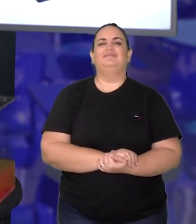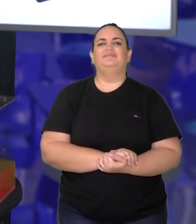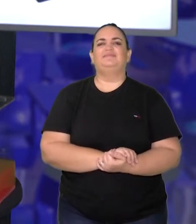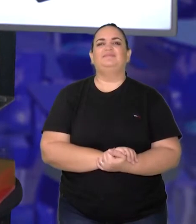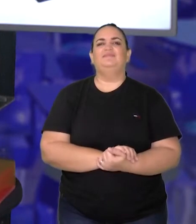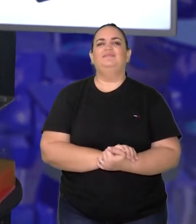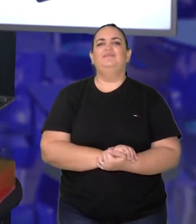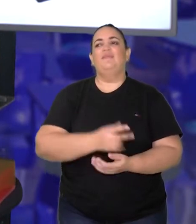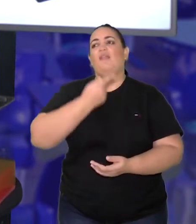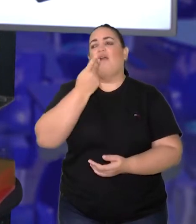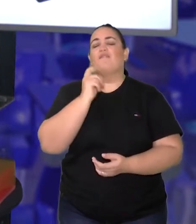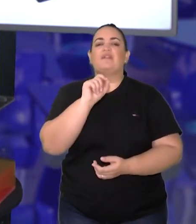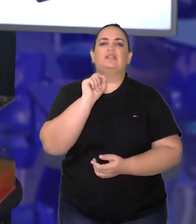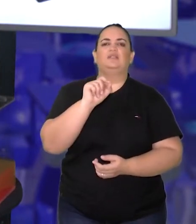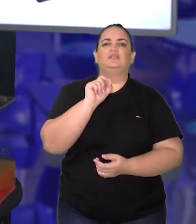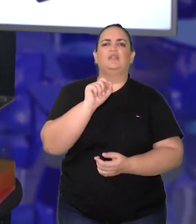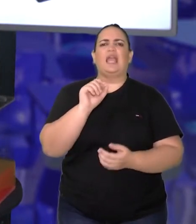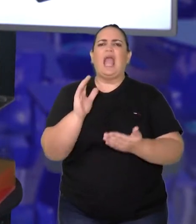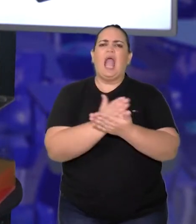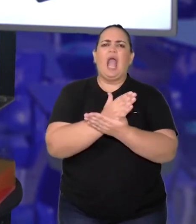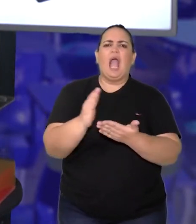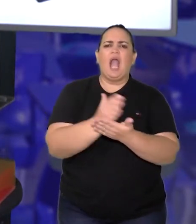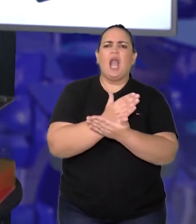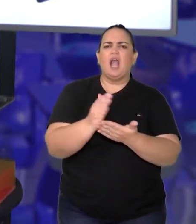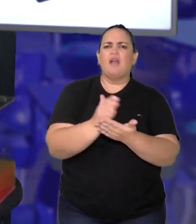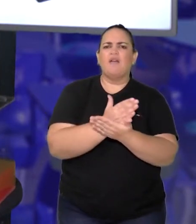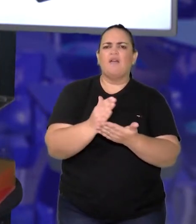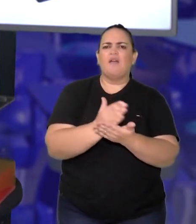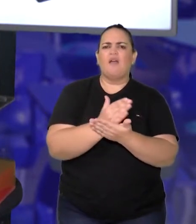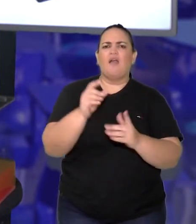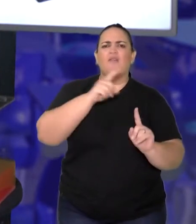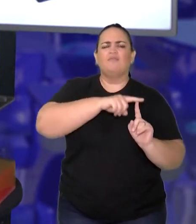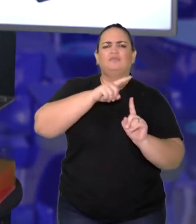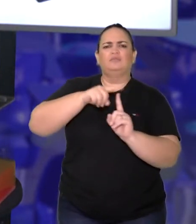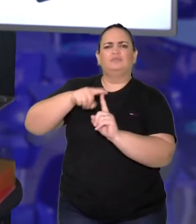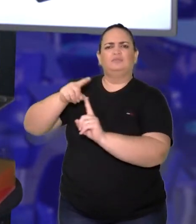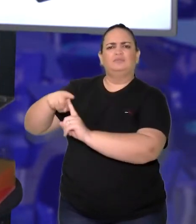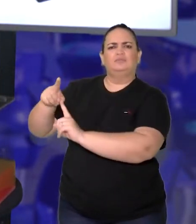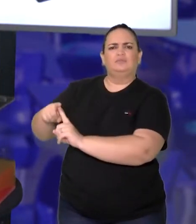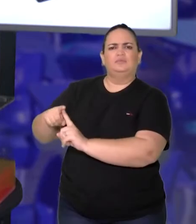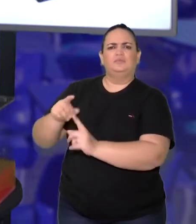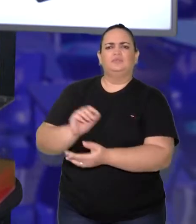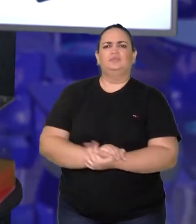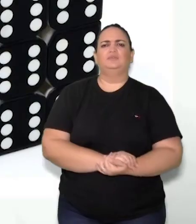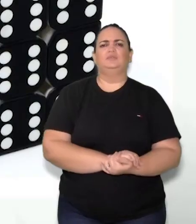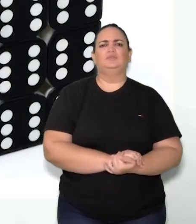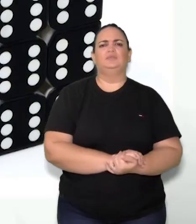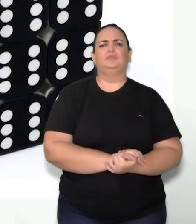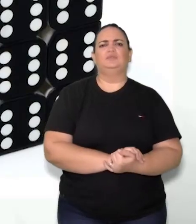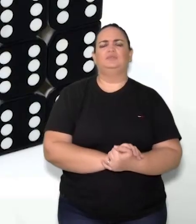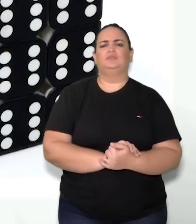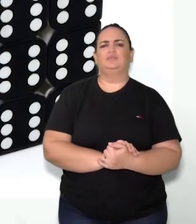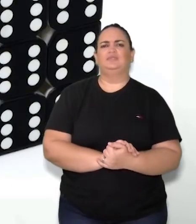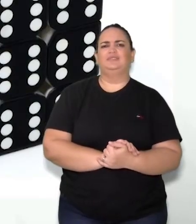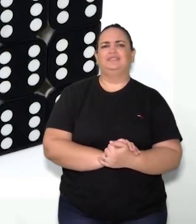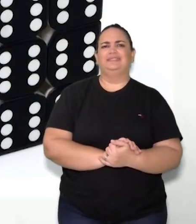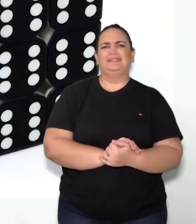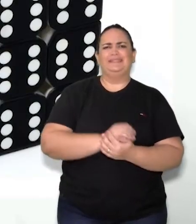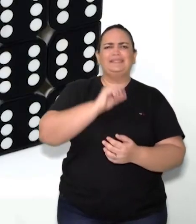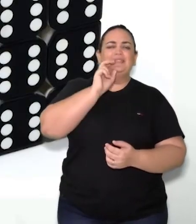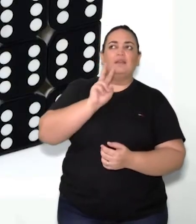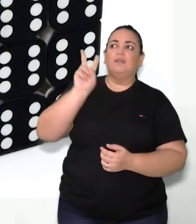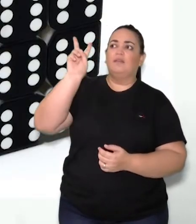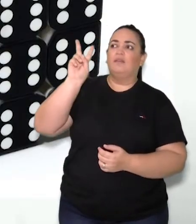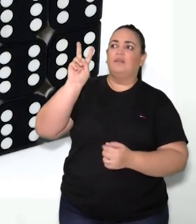falando um pouquinho sobre algumas formas geométricas que vocês conhecem, são um pouco mais usuais, né? Temos aqui uma imagem de um jogo muito conhecido,